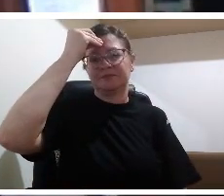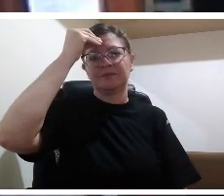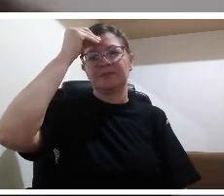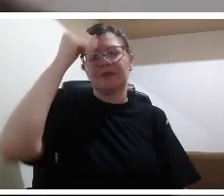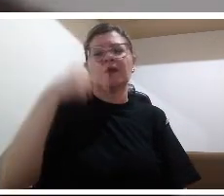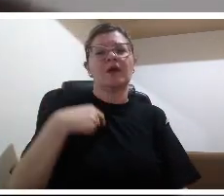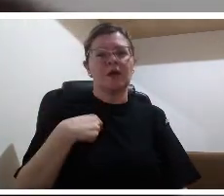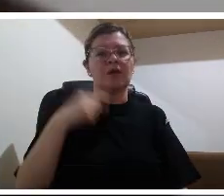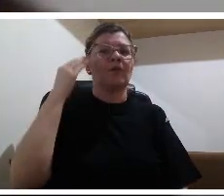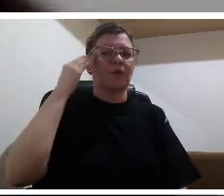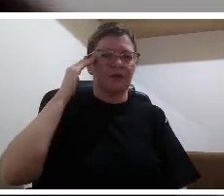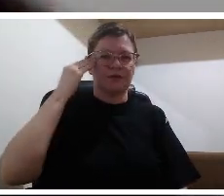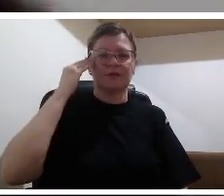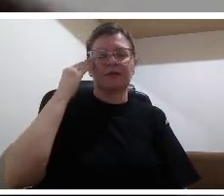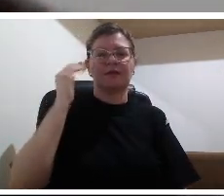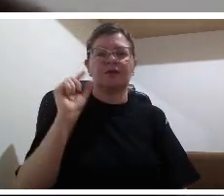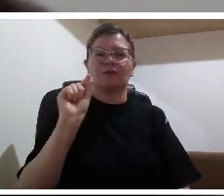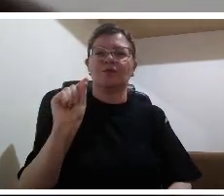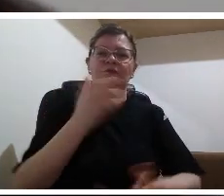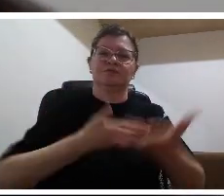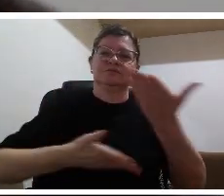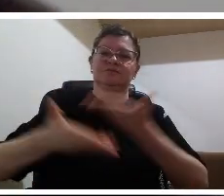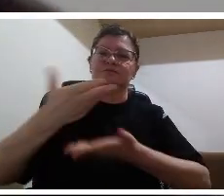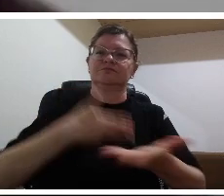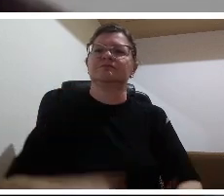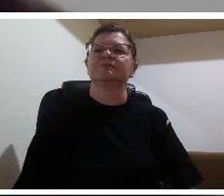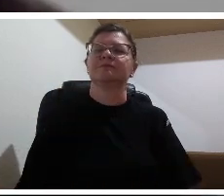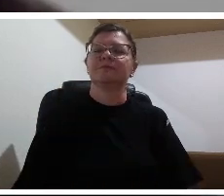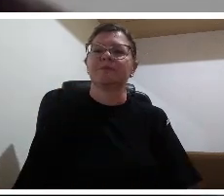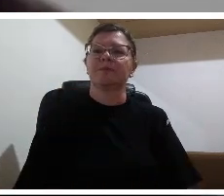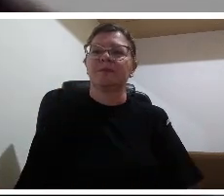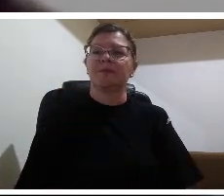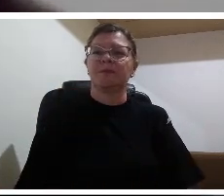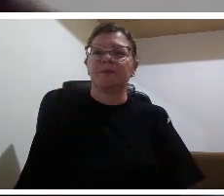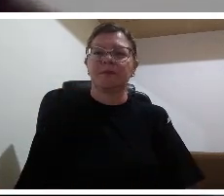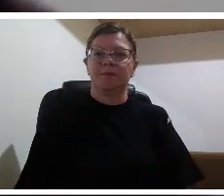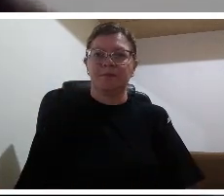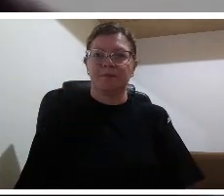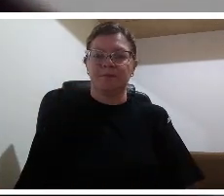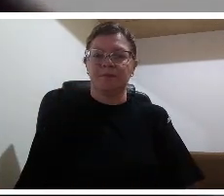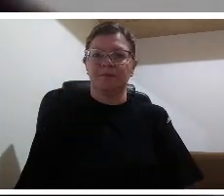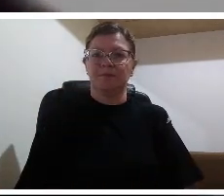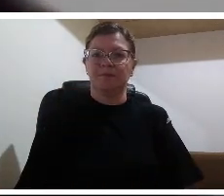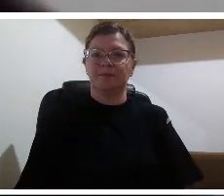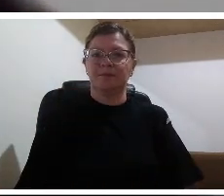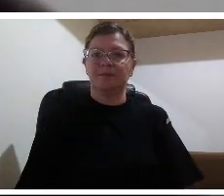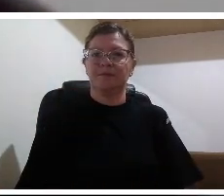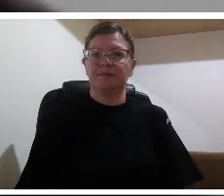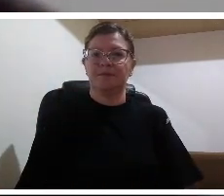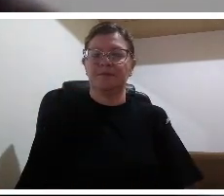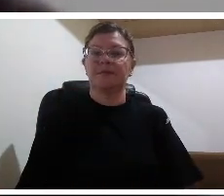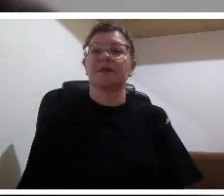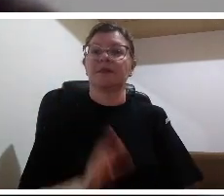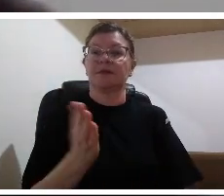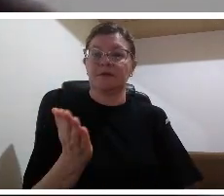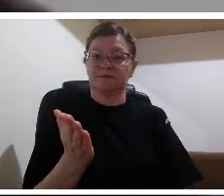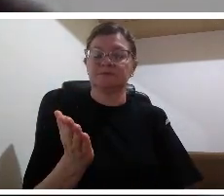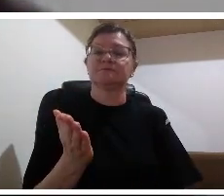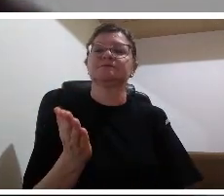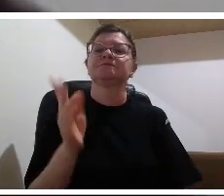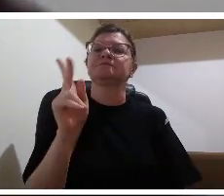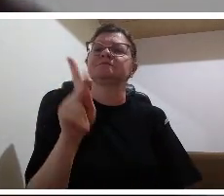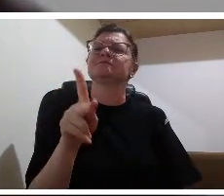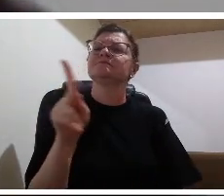é professor o professor falando ali né trazendo alguns exemplos nossos aqui da rede nós temos